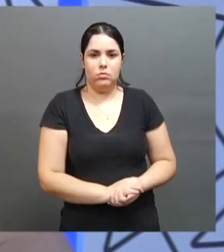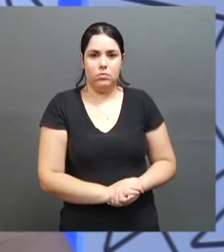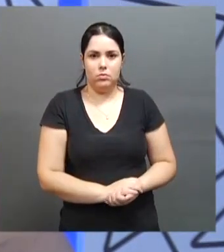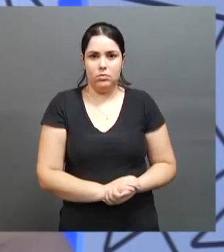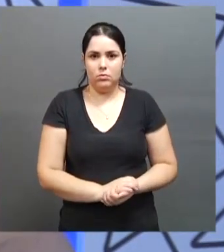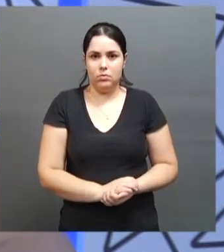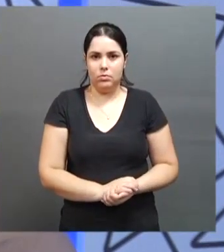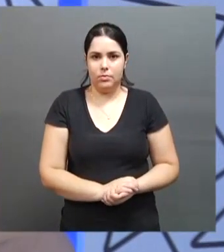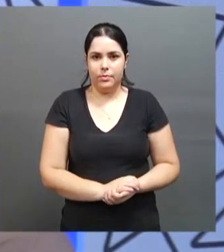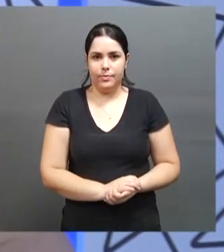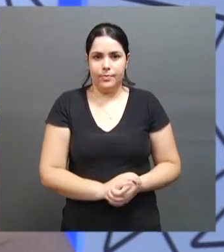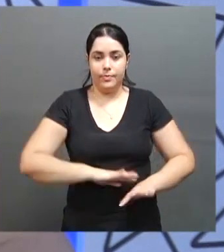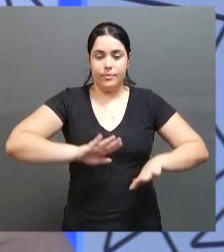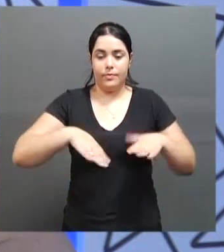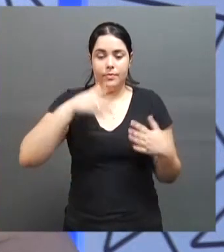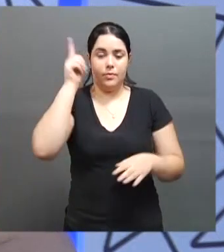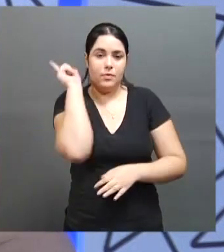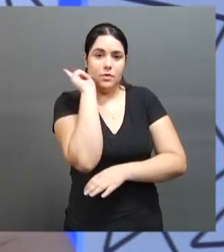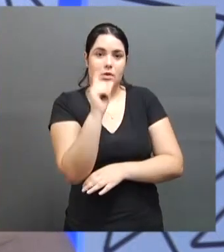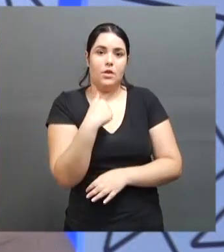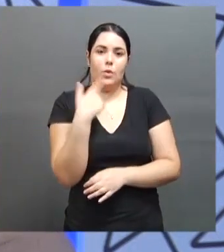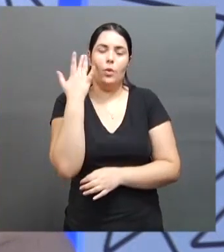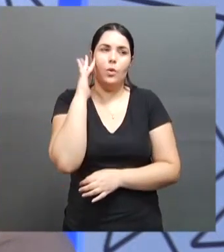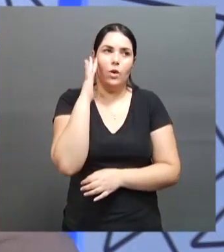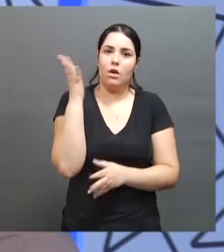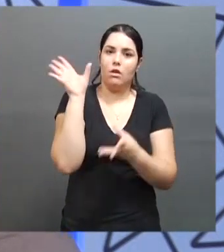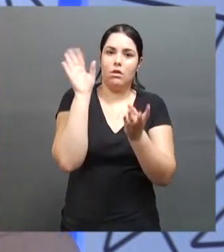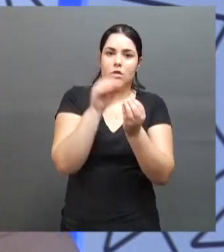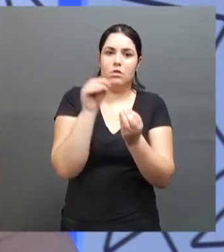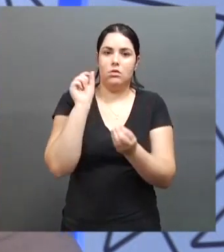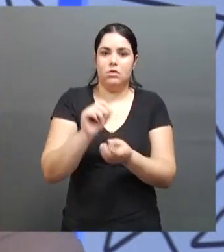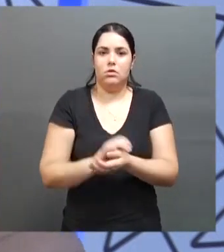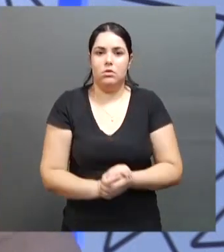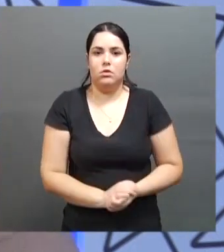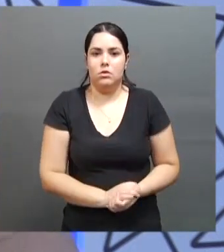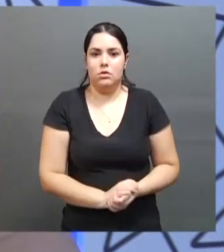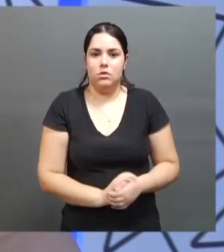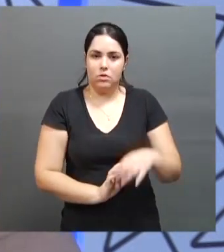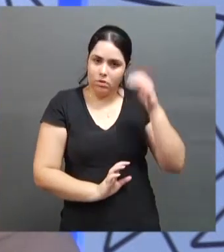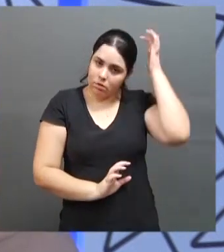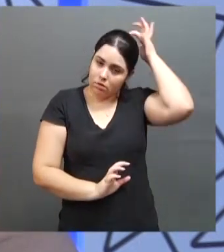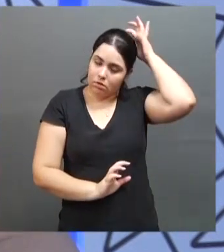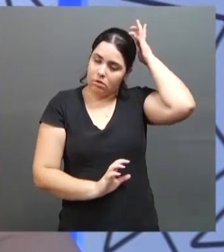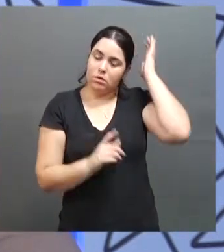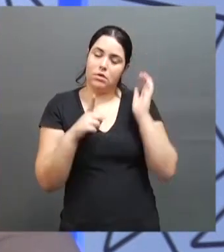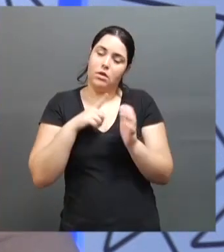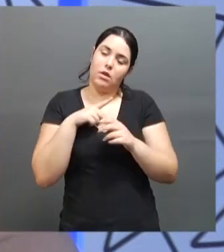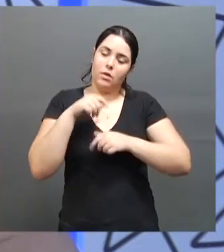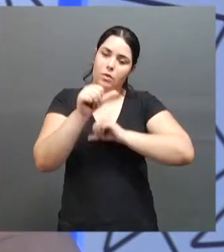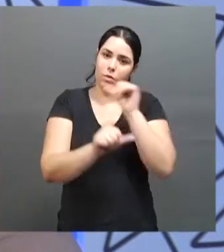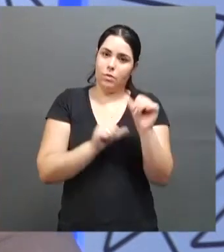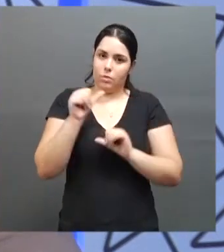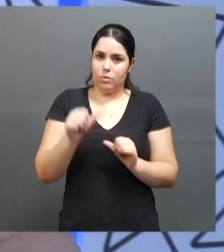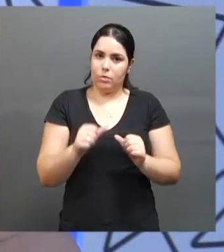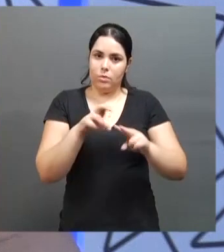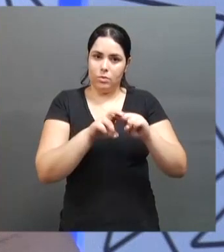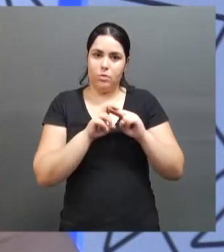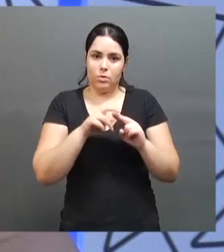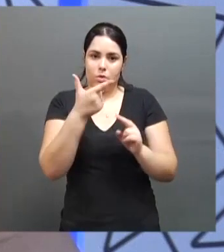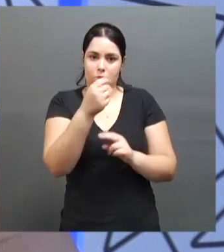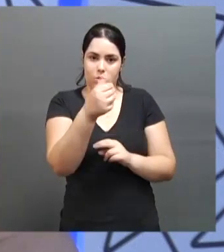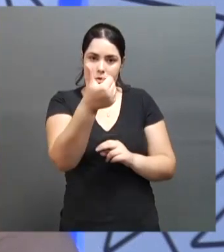Essa conquista foi resultado mesmo de... Houve uma movimentação grande por causa do Rio